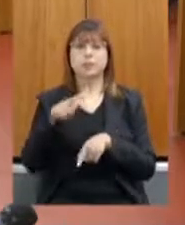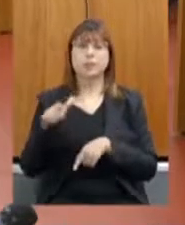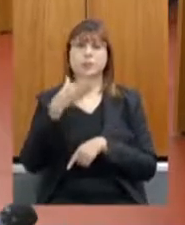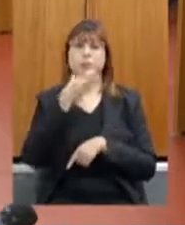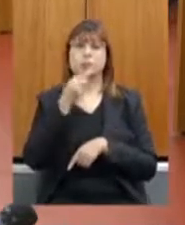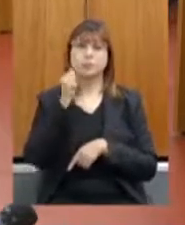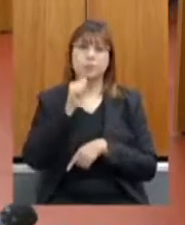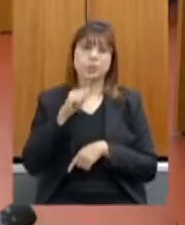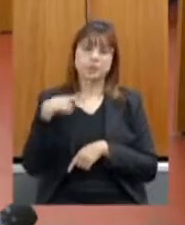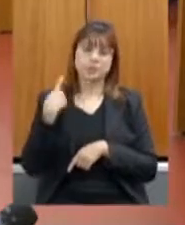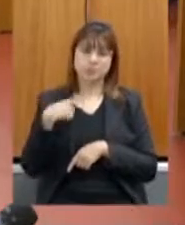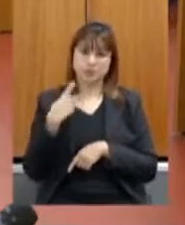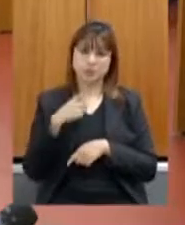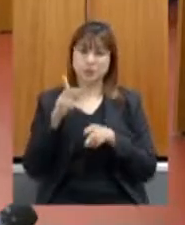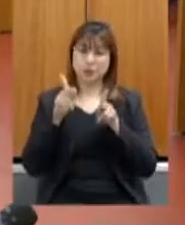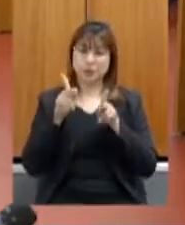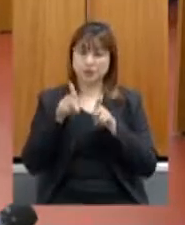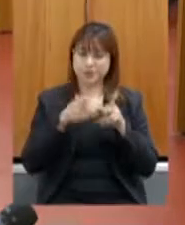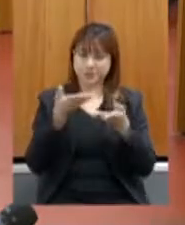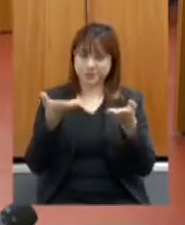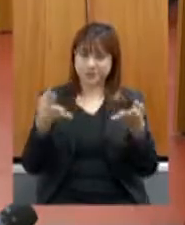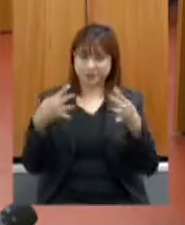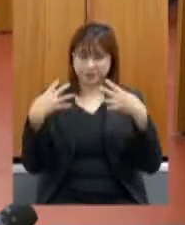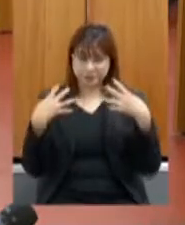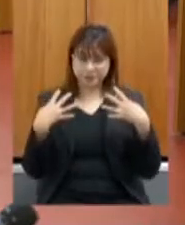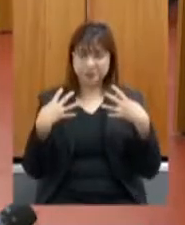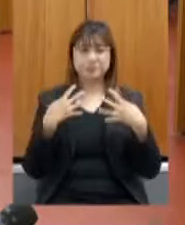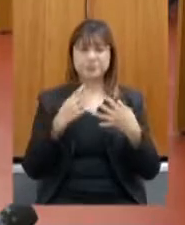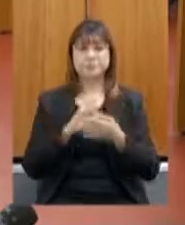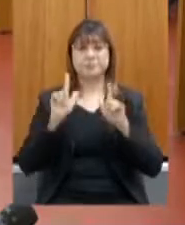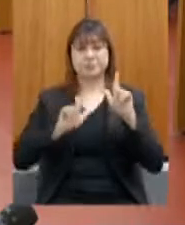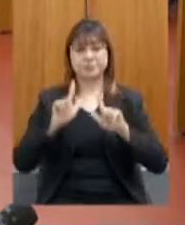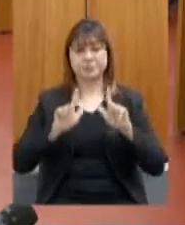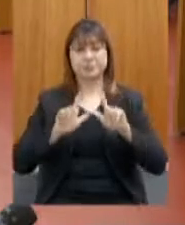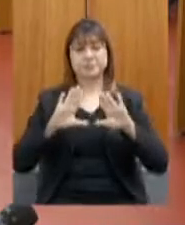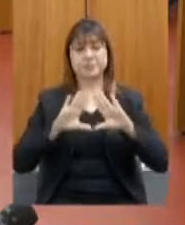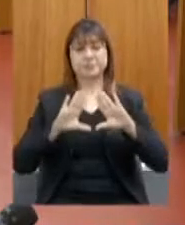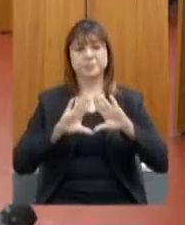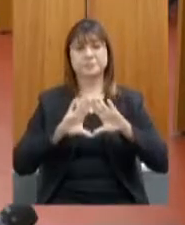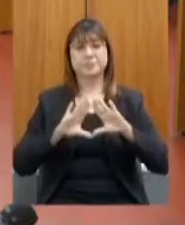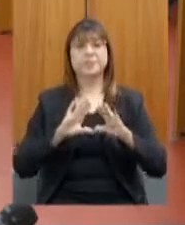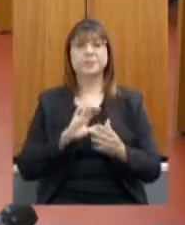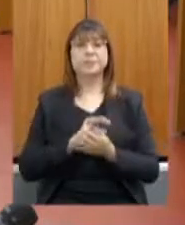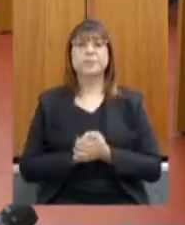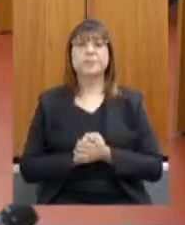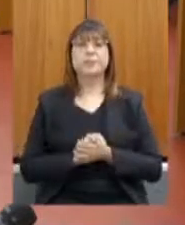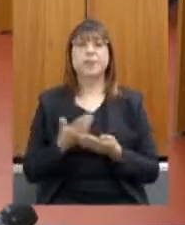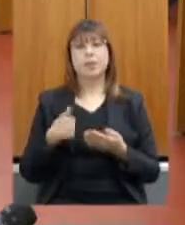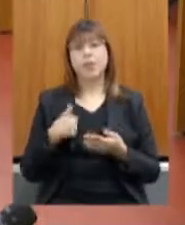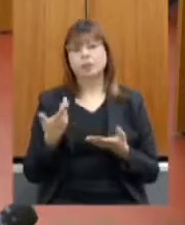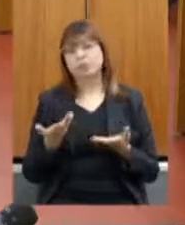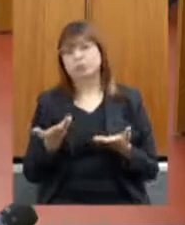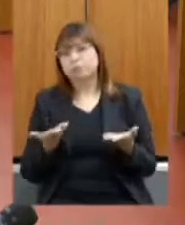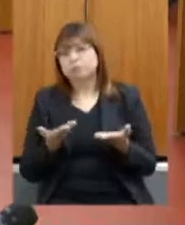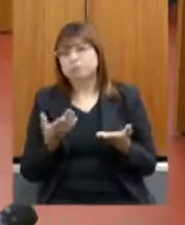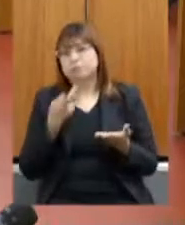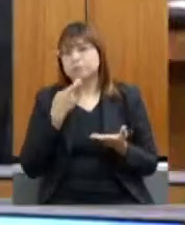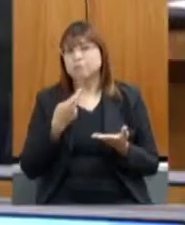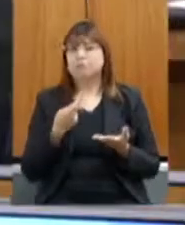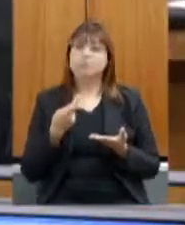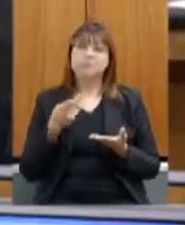deputados ao público que nos assiste pela TV Assembleia a minha contribuição aqui é mais para dizer do